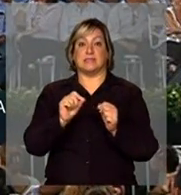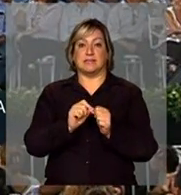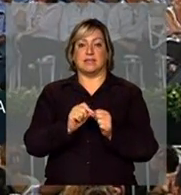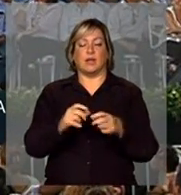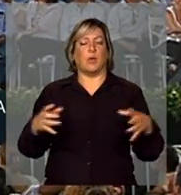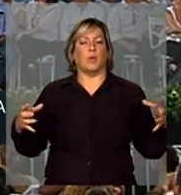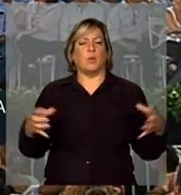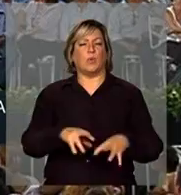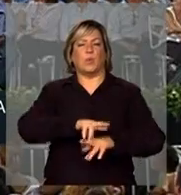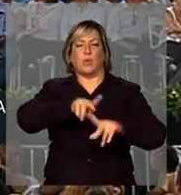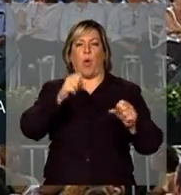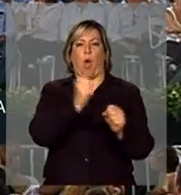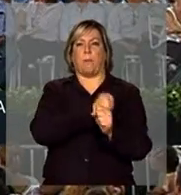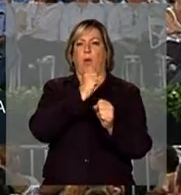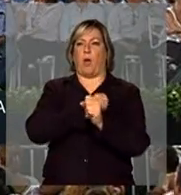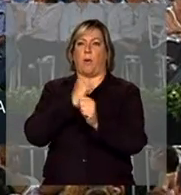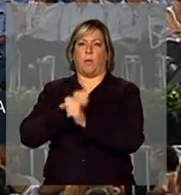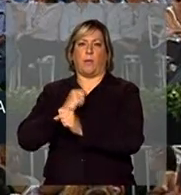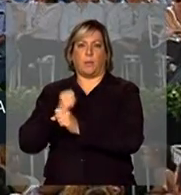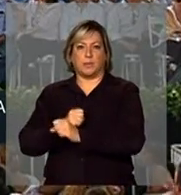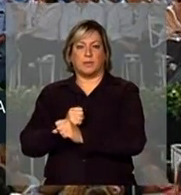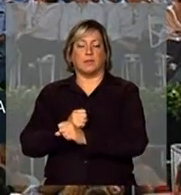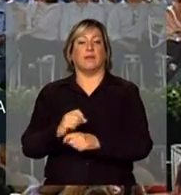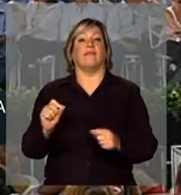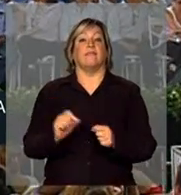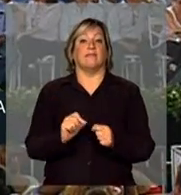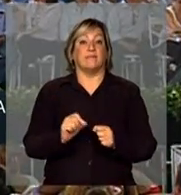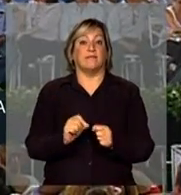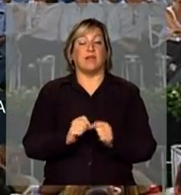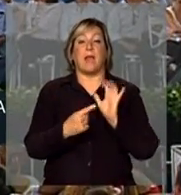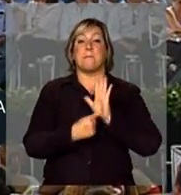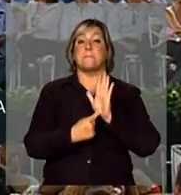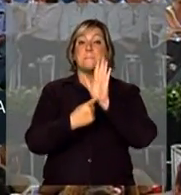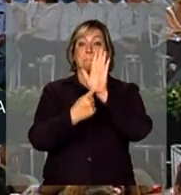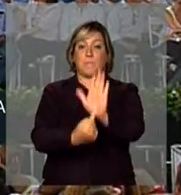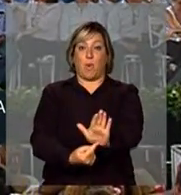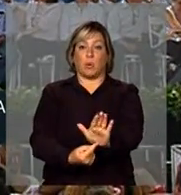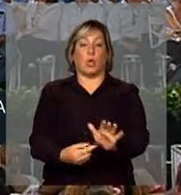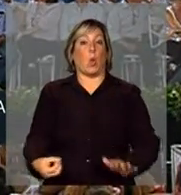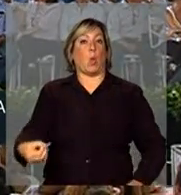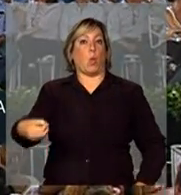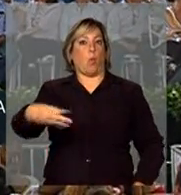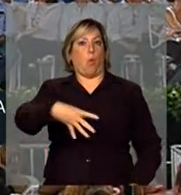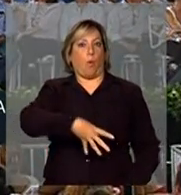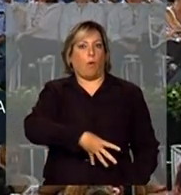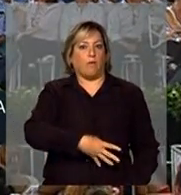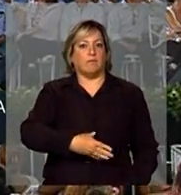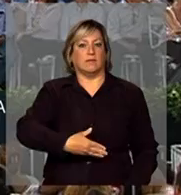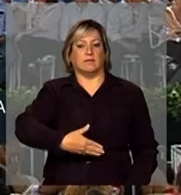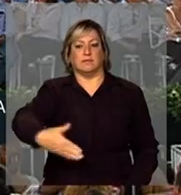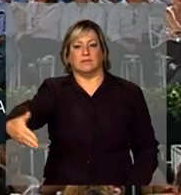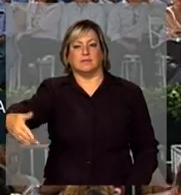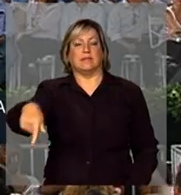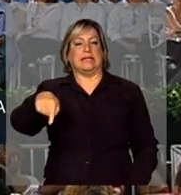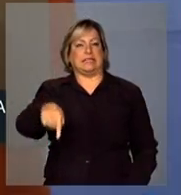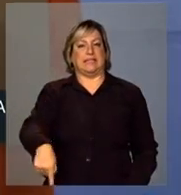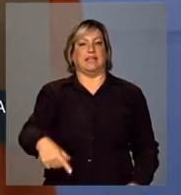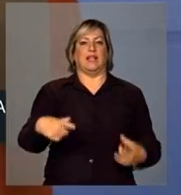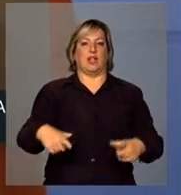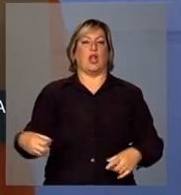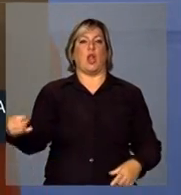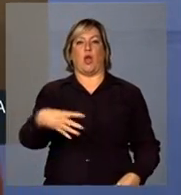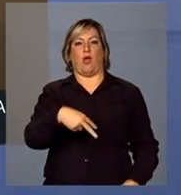conjunto de obras que fazem e mostram uma nova face para esse novo Nordeste.